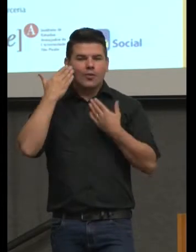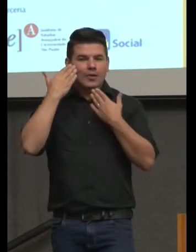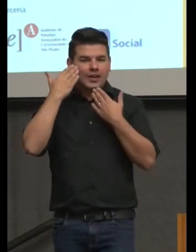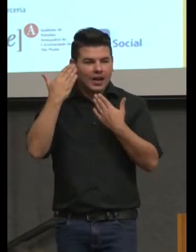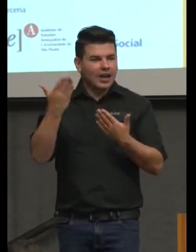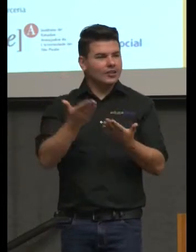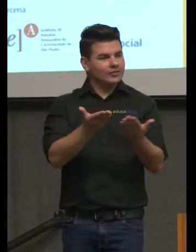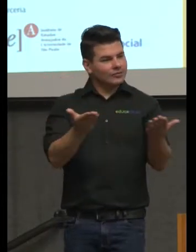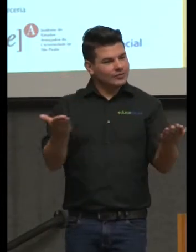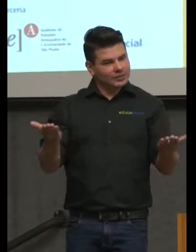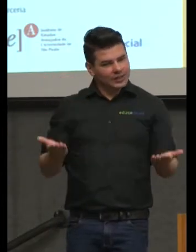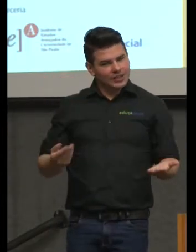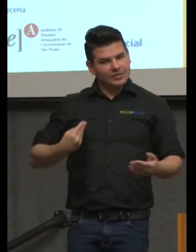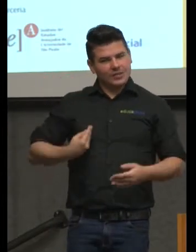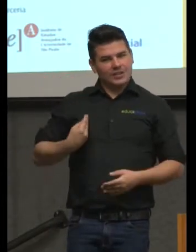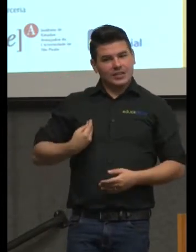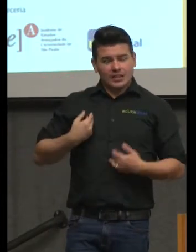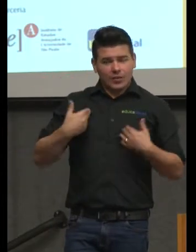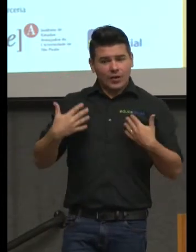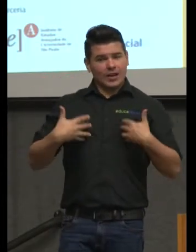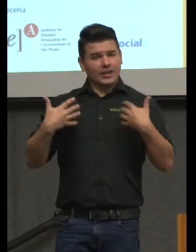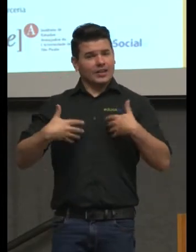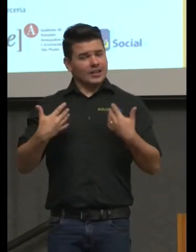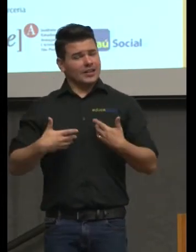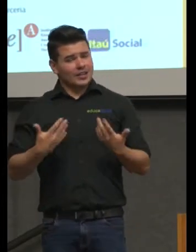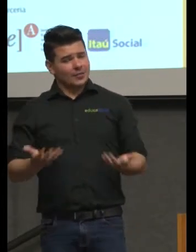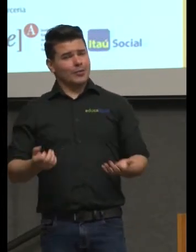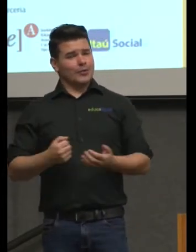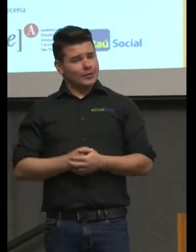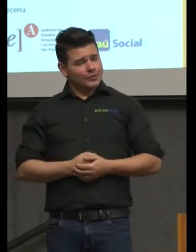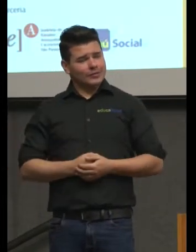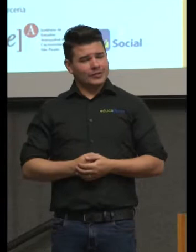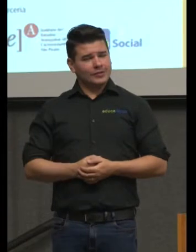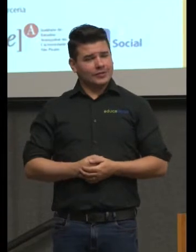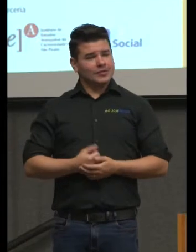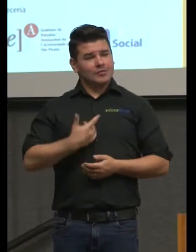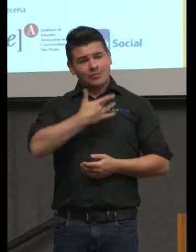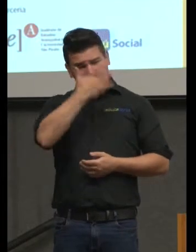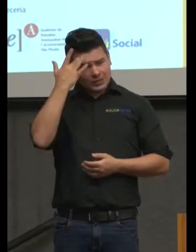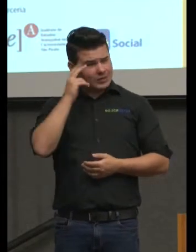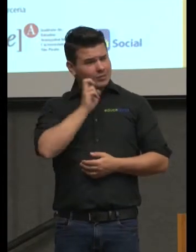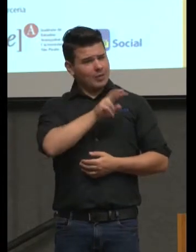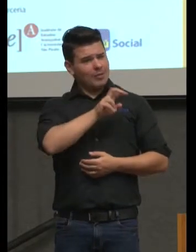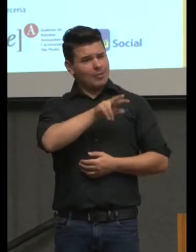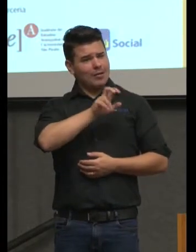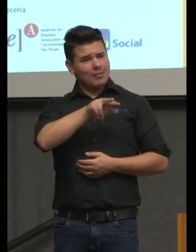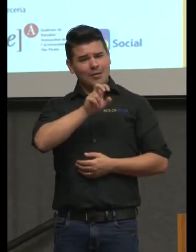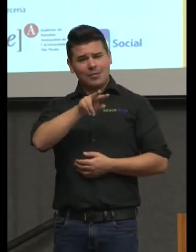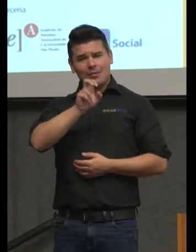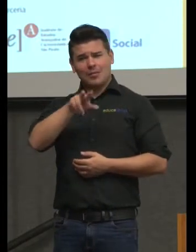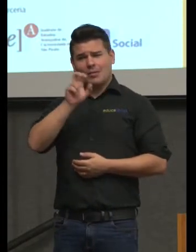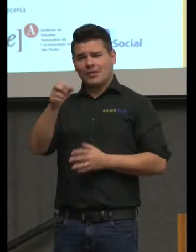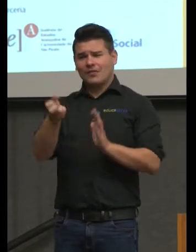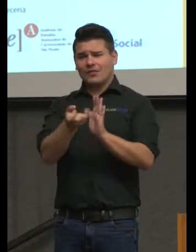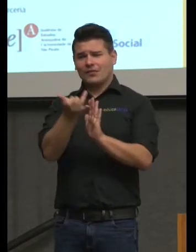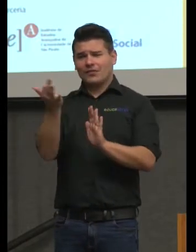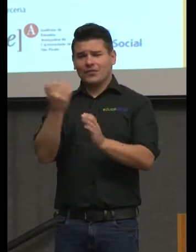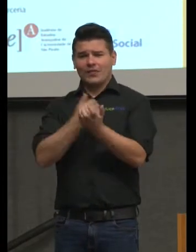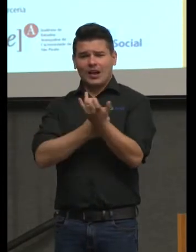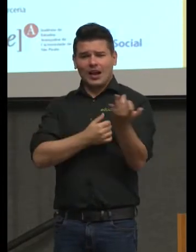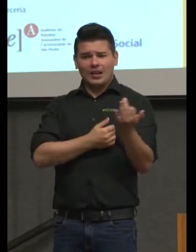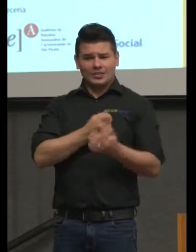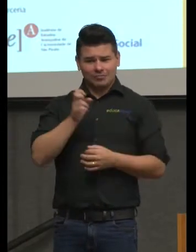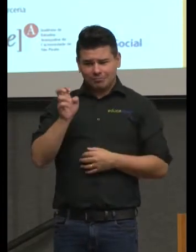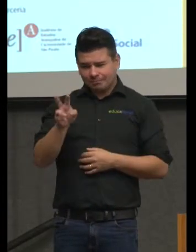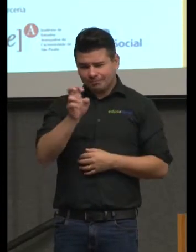presença de vocês é uma alegria puxa vida ver pessoas tantas e eu estou reconhecendo